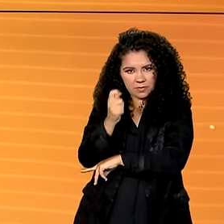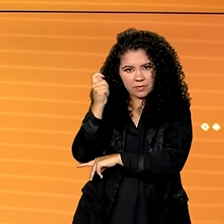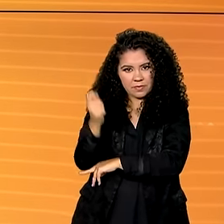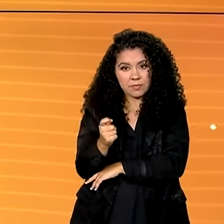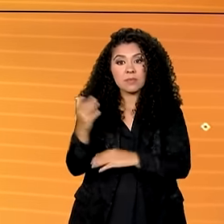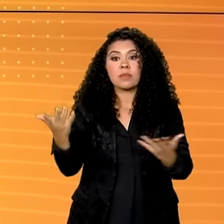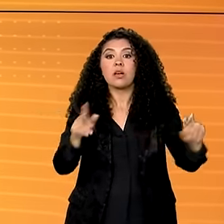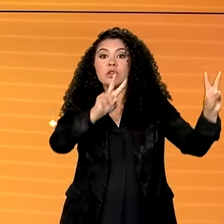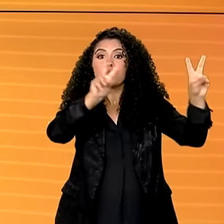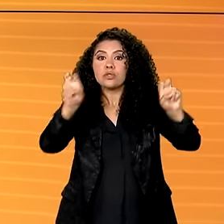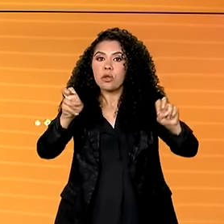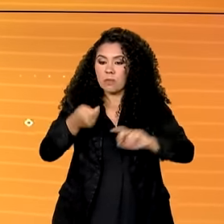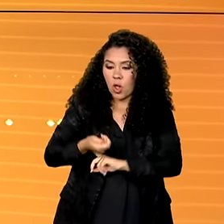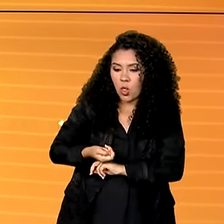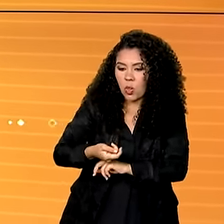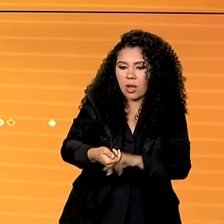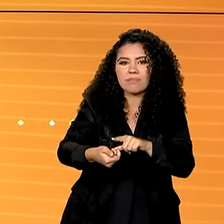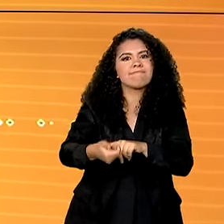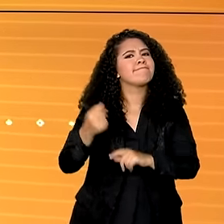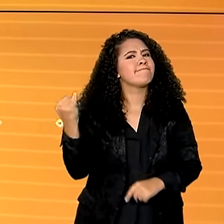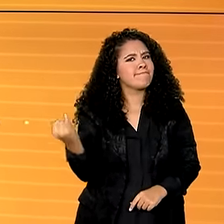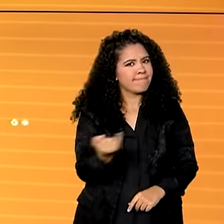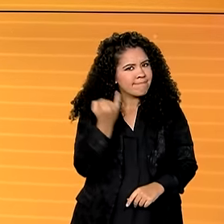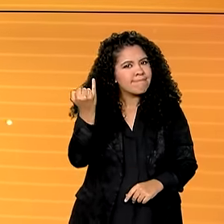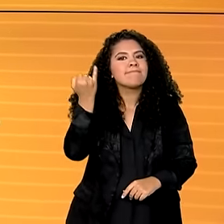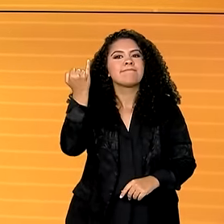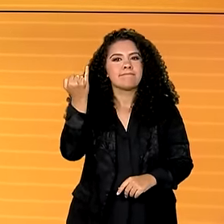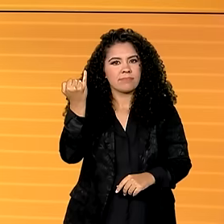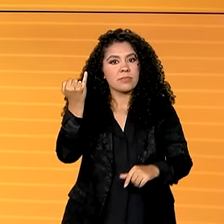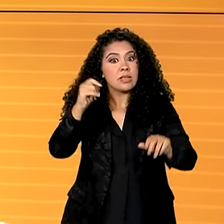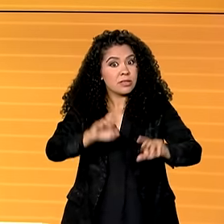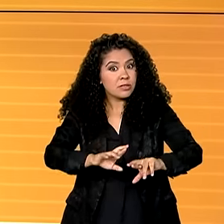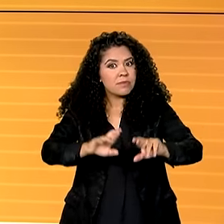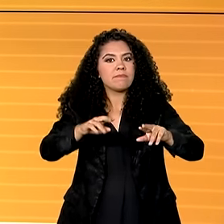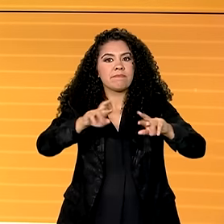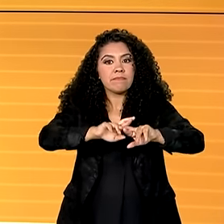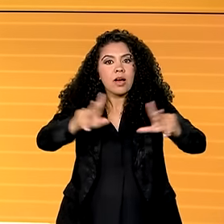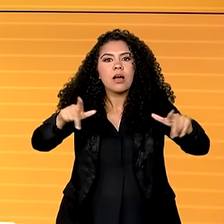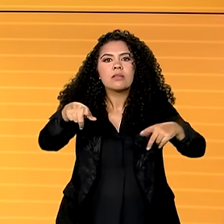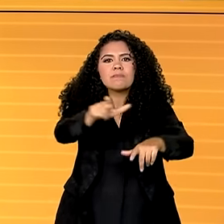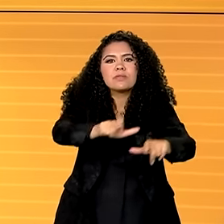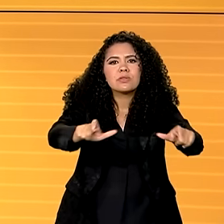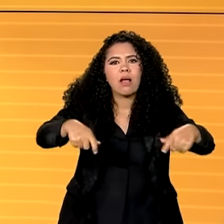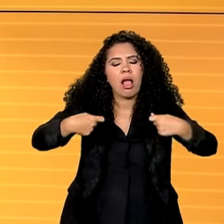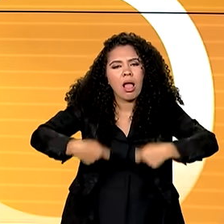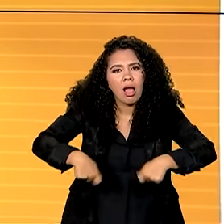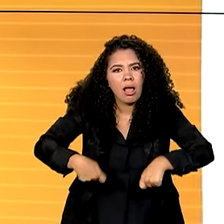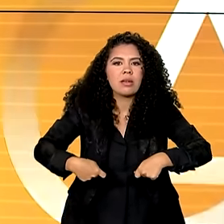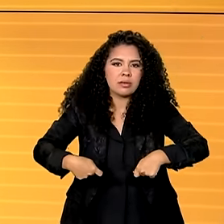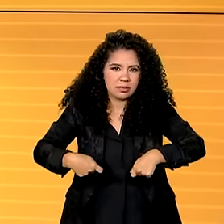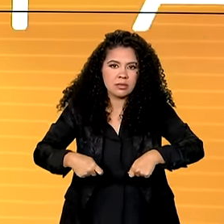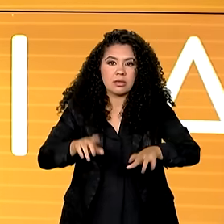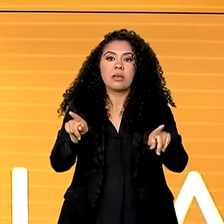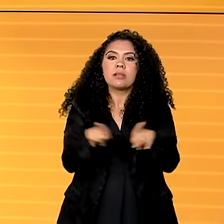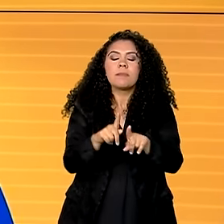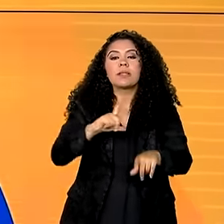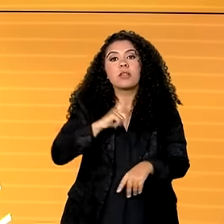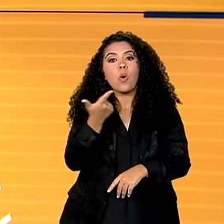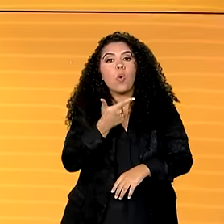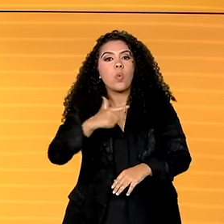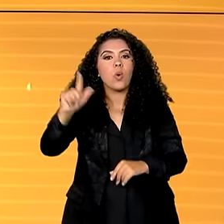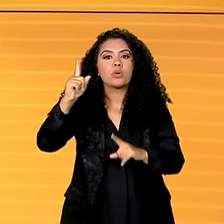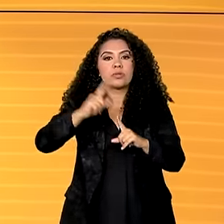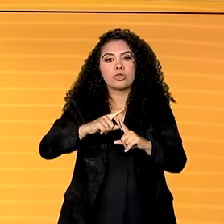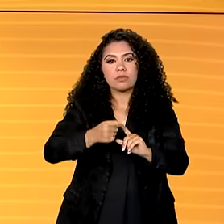E doações são sempre importantes e fazem a diferença para quem precisa em momentos como este. E tem também outra doação que pode